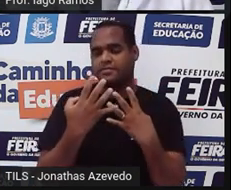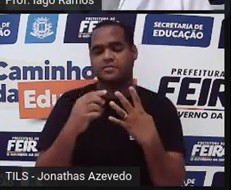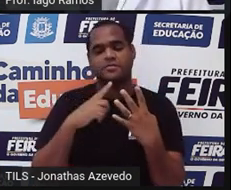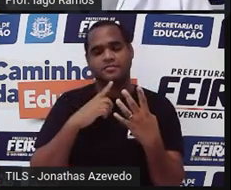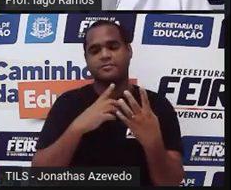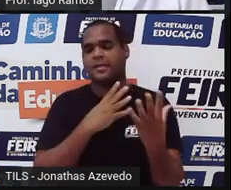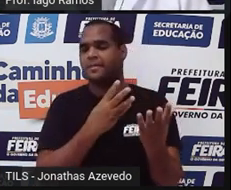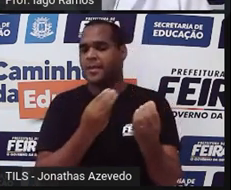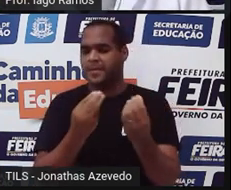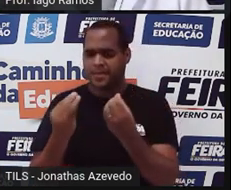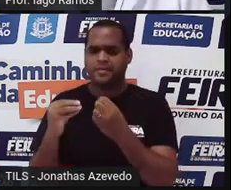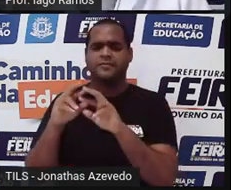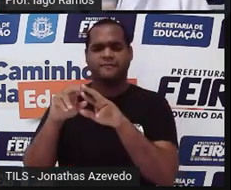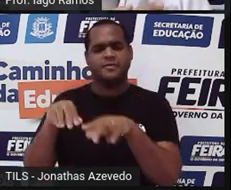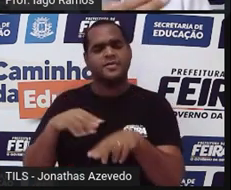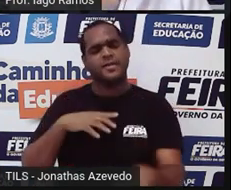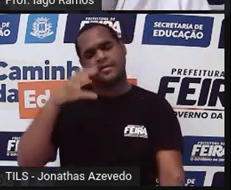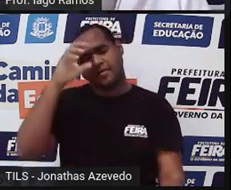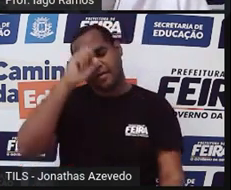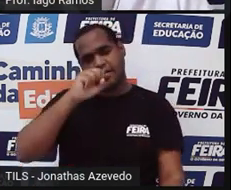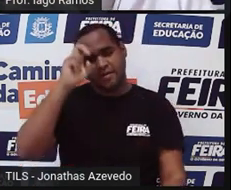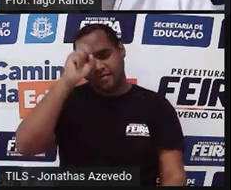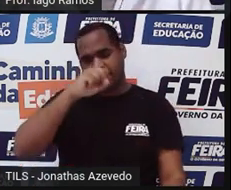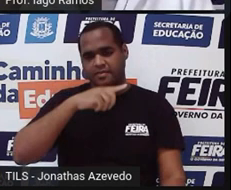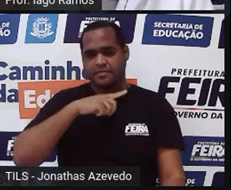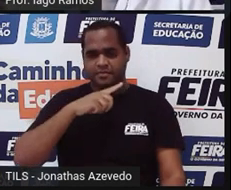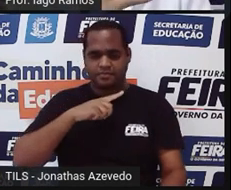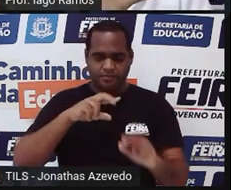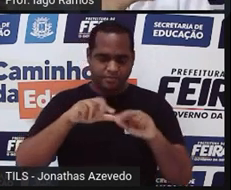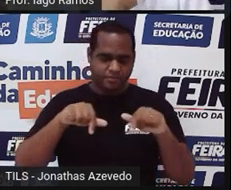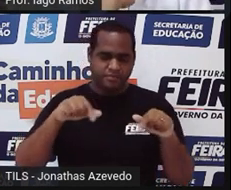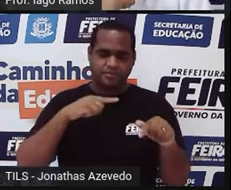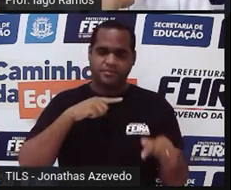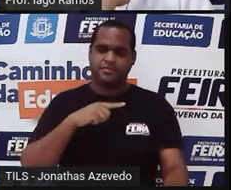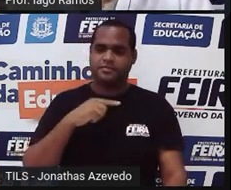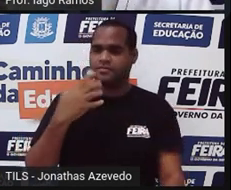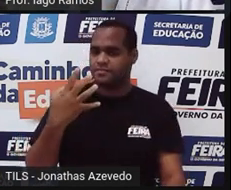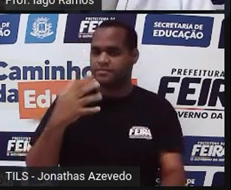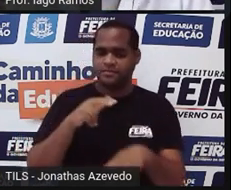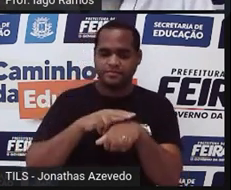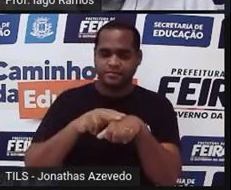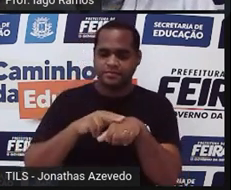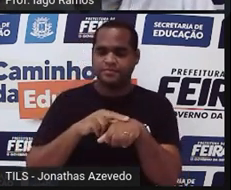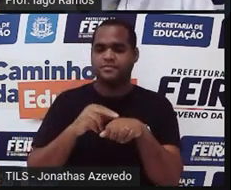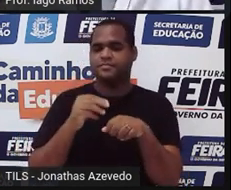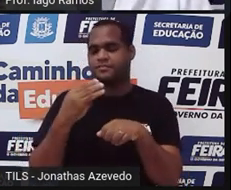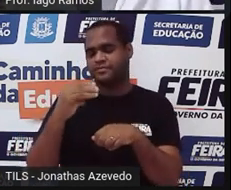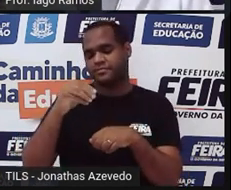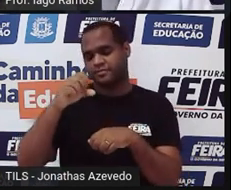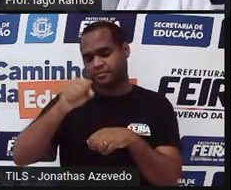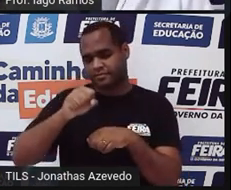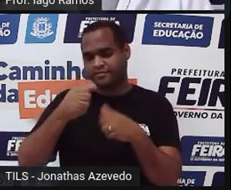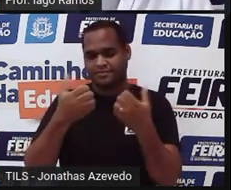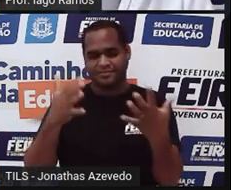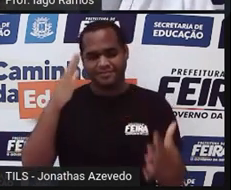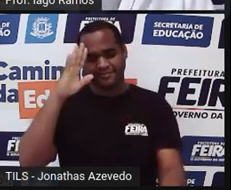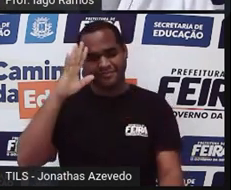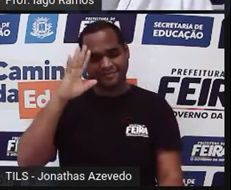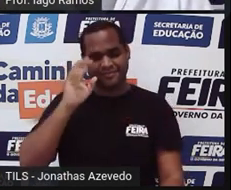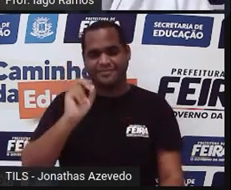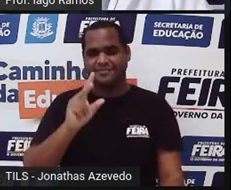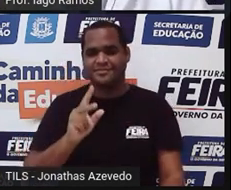bastante coisa mesmo sobre tudo que a gente viu até aqui. Número 4 em verde. 30 segundos para você pensar, tá bom?